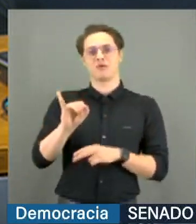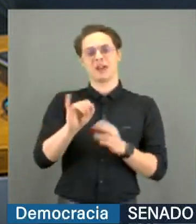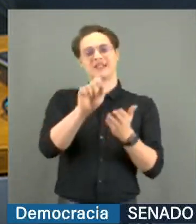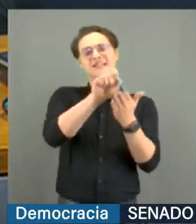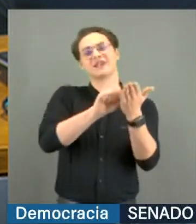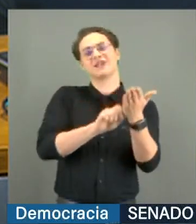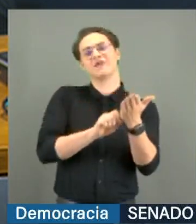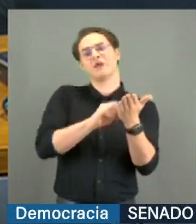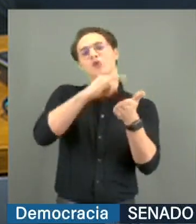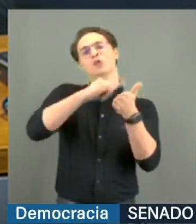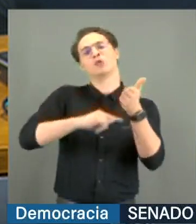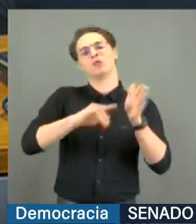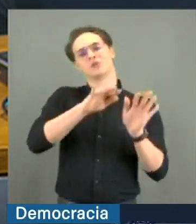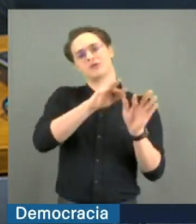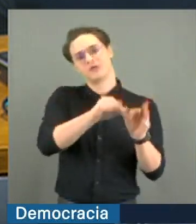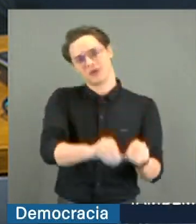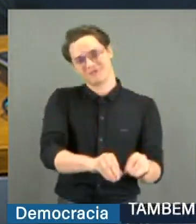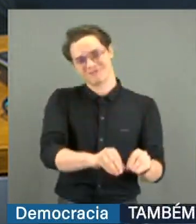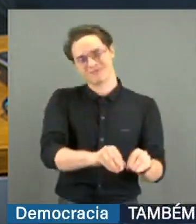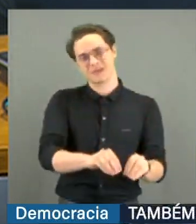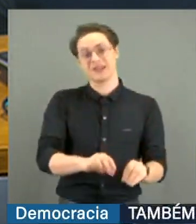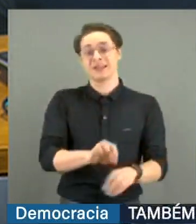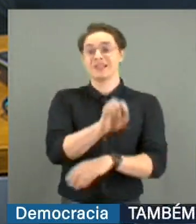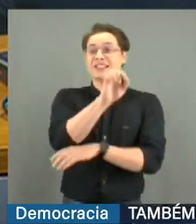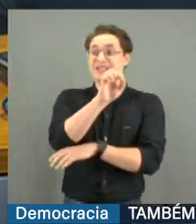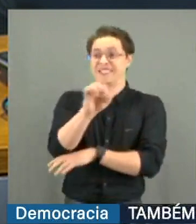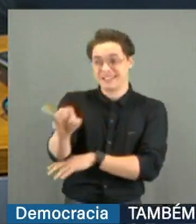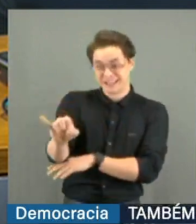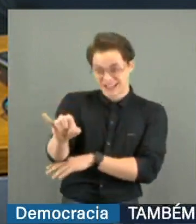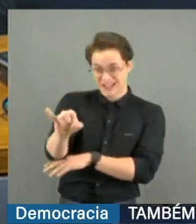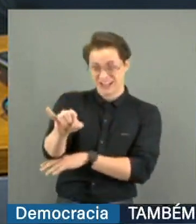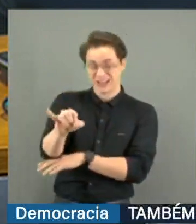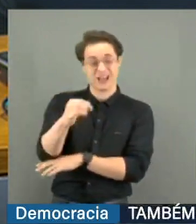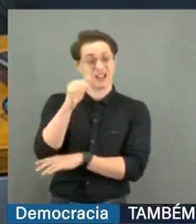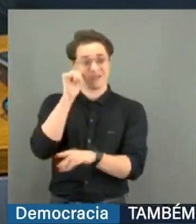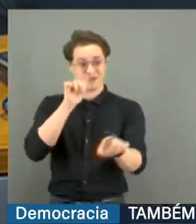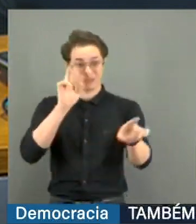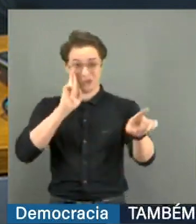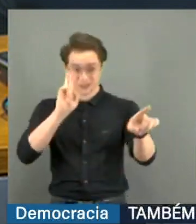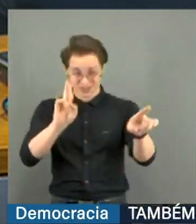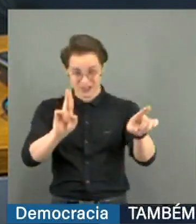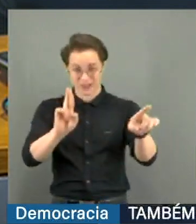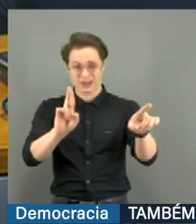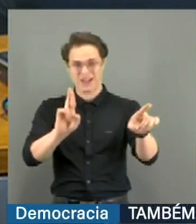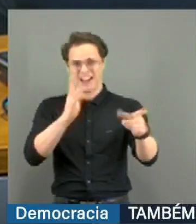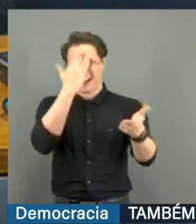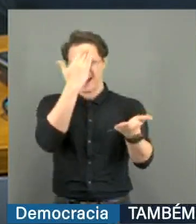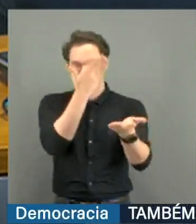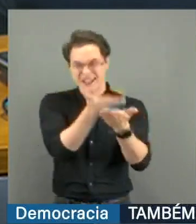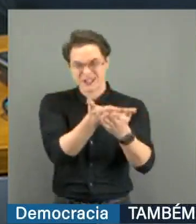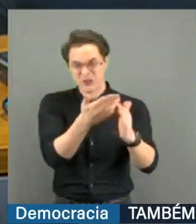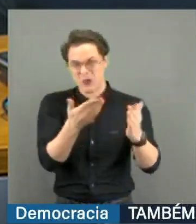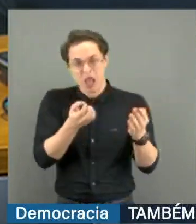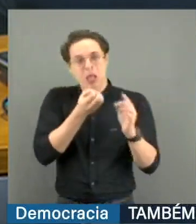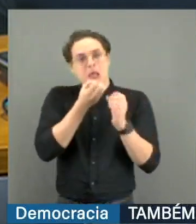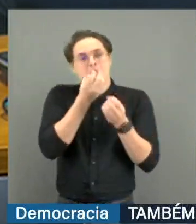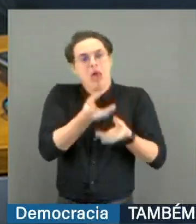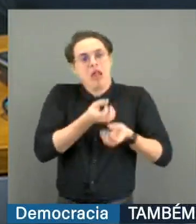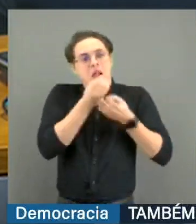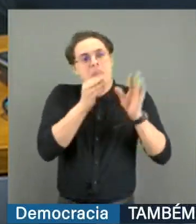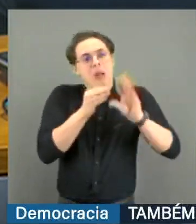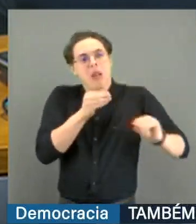E, honestamente, se V. Exª acredito em alguma das palavras que foram ditas aqui pela manhã,